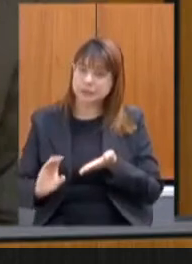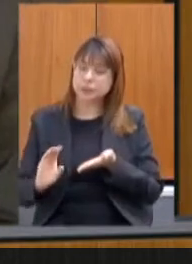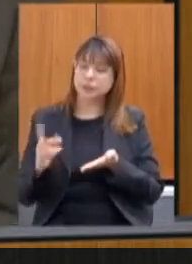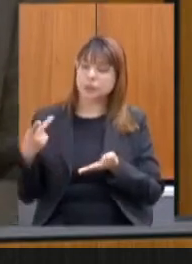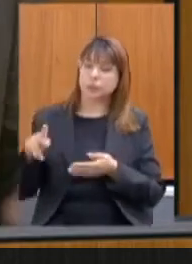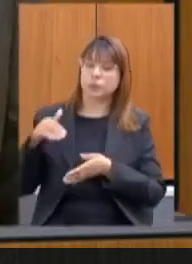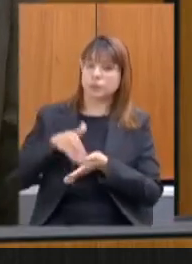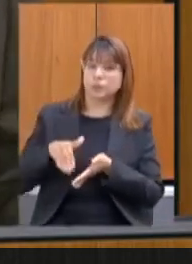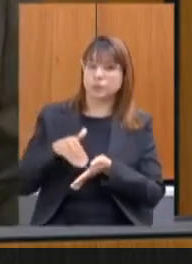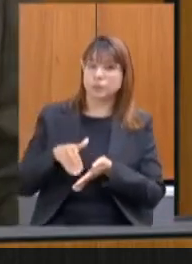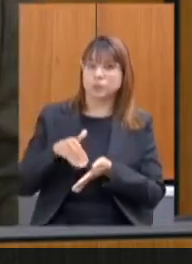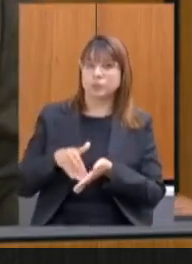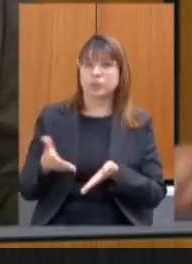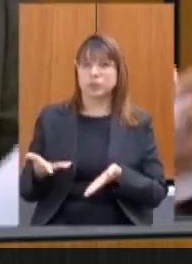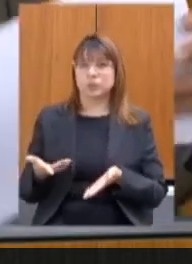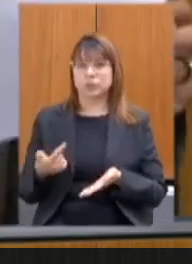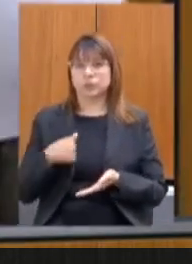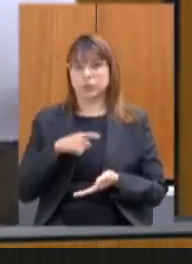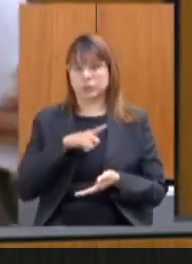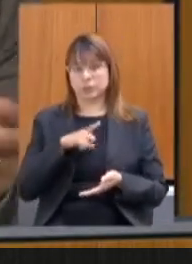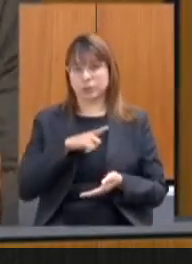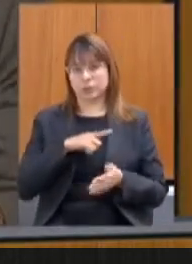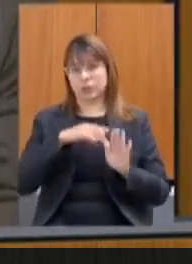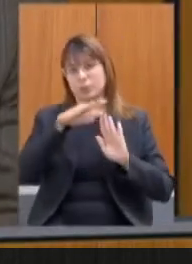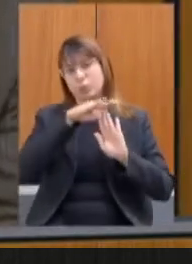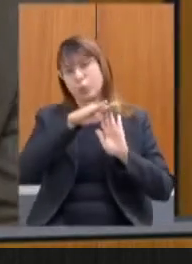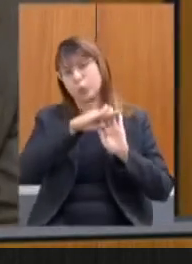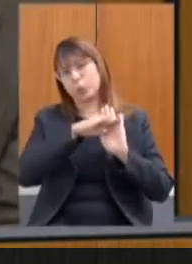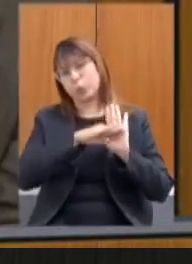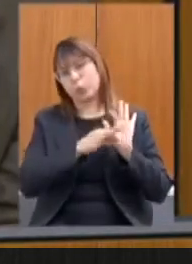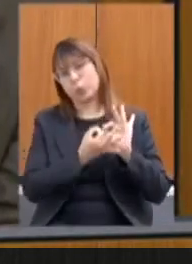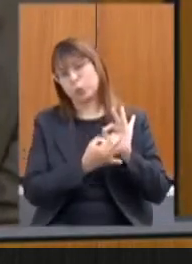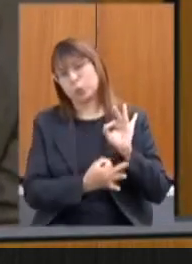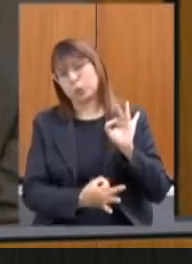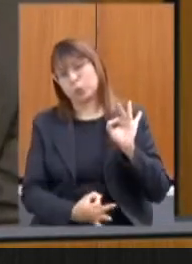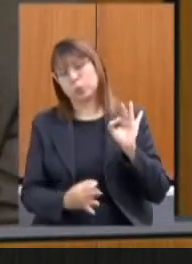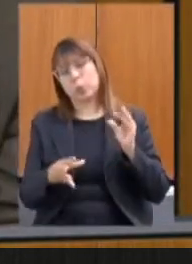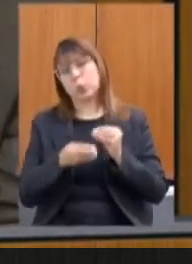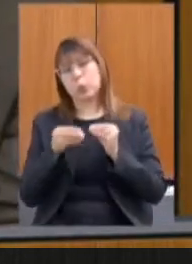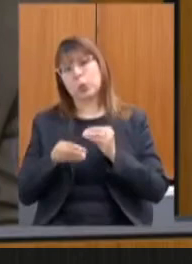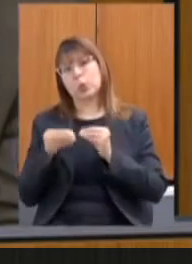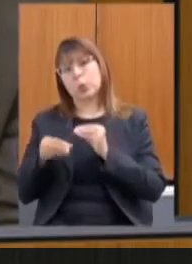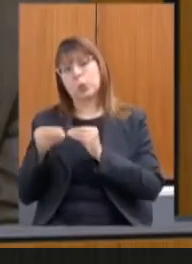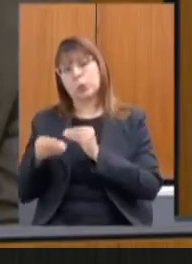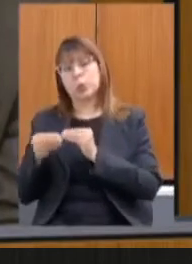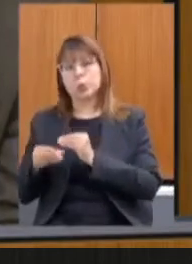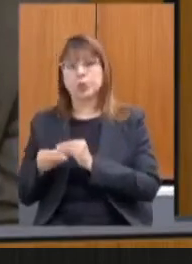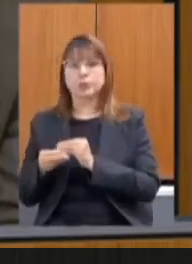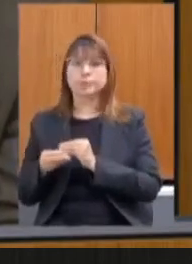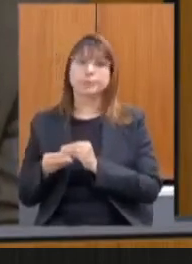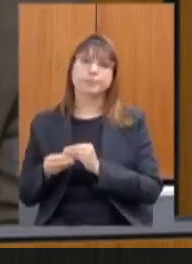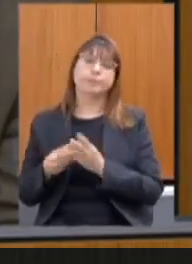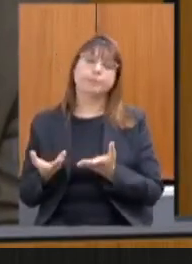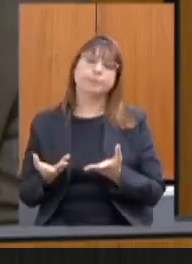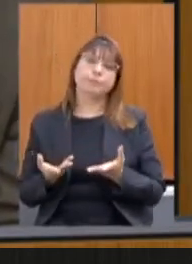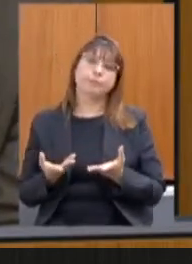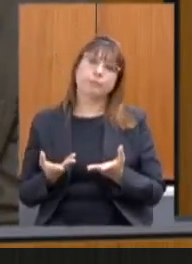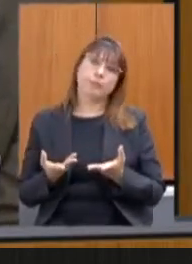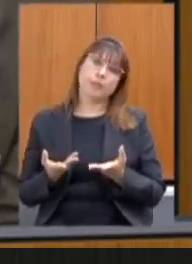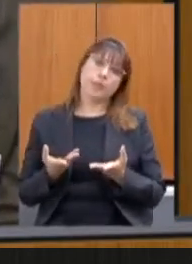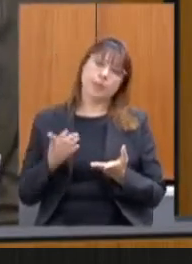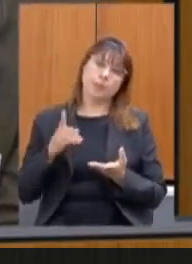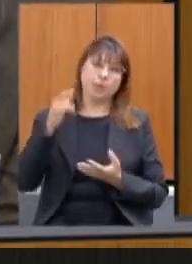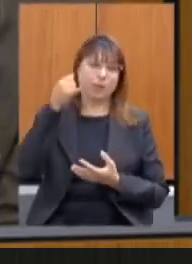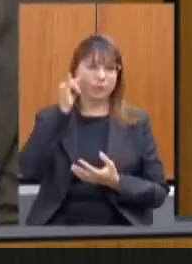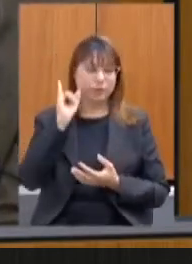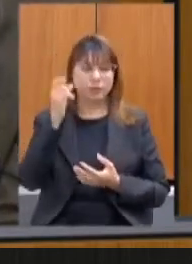e eu tenho aqui uma relação imensa de emendas imensa emendas para enfrentamento